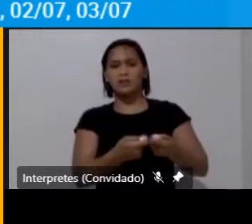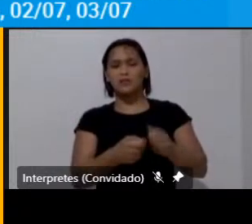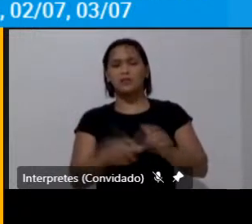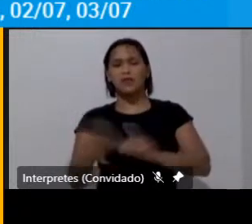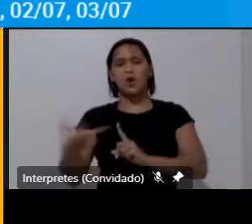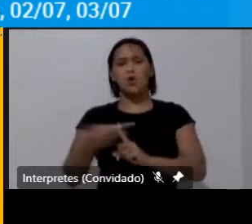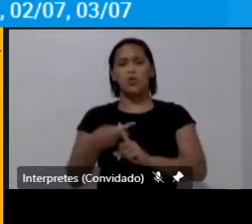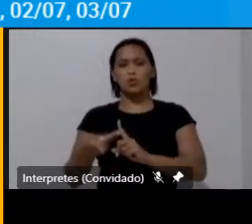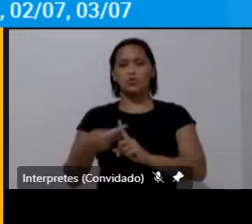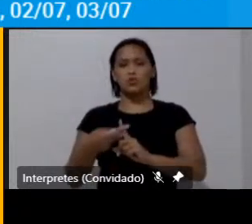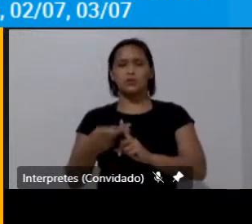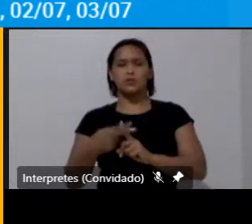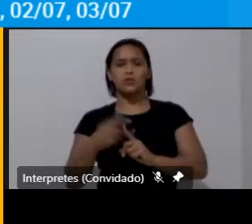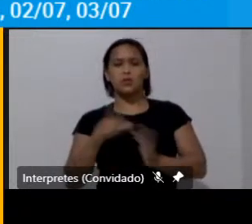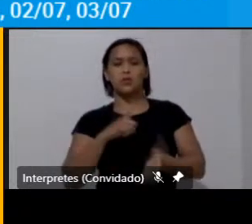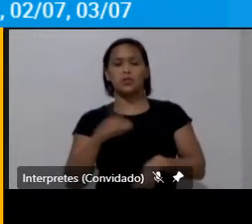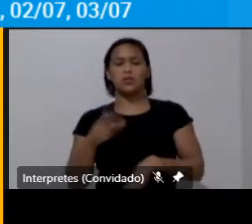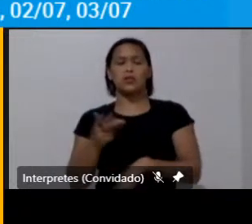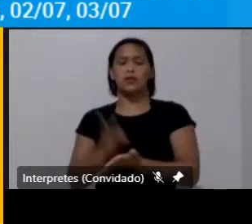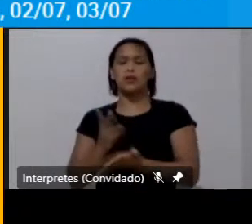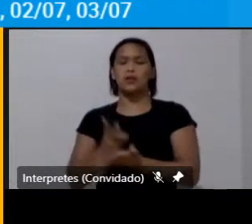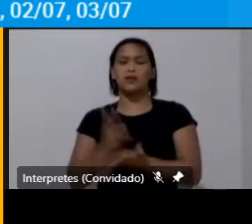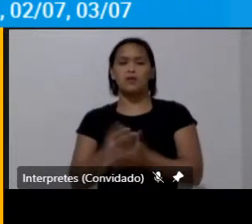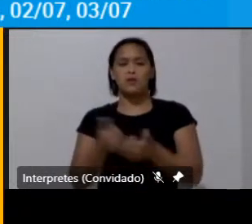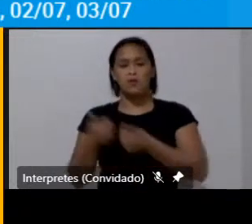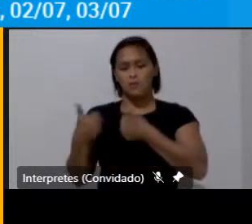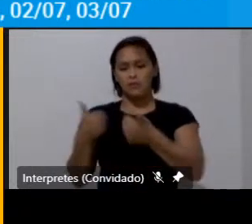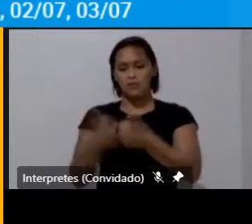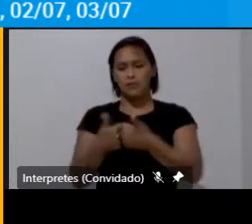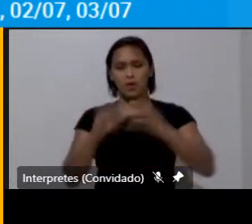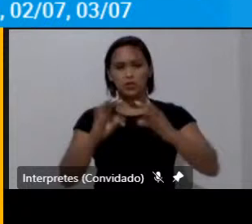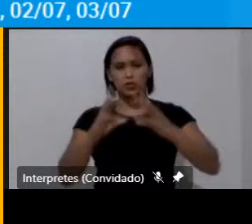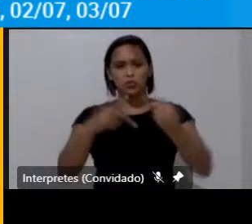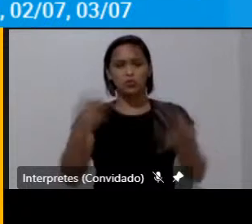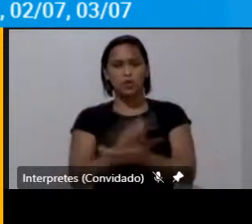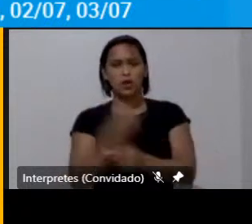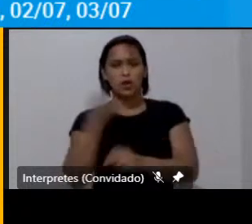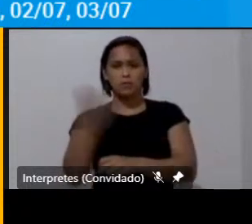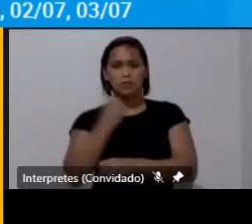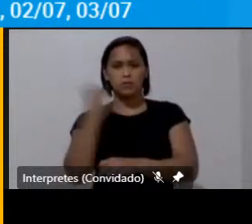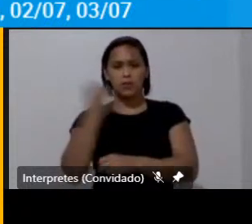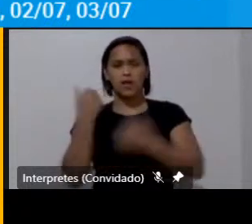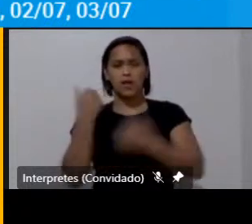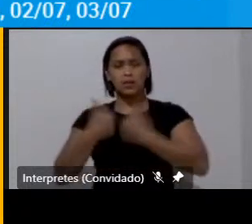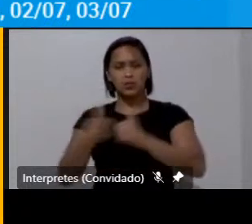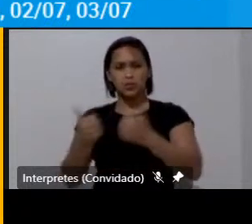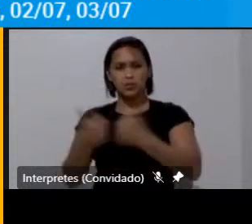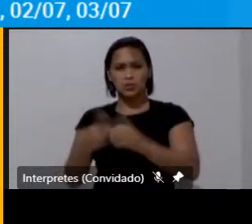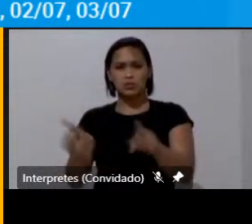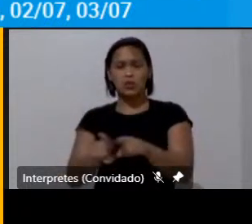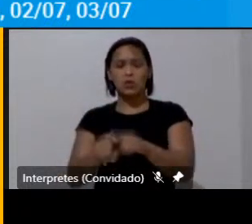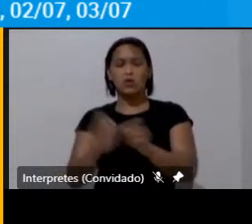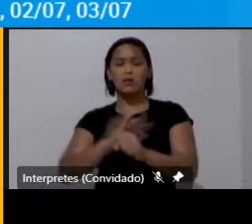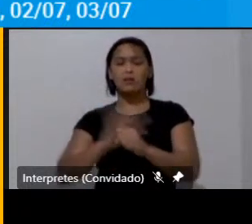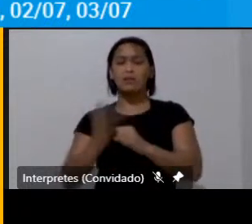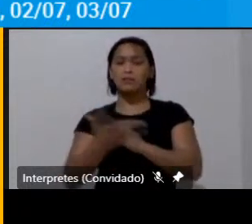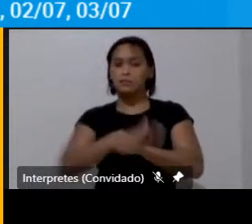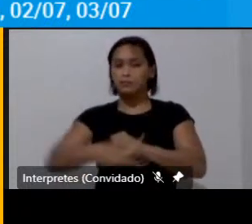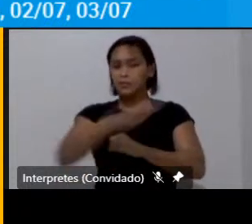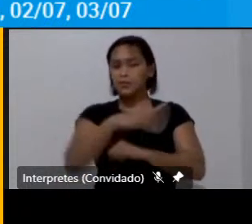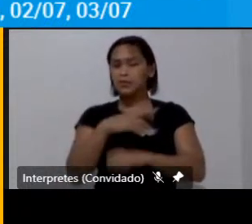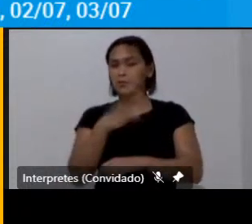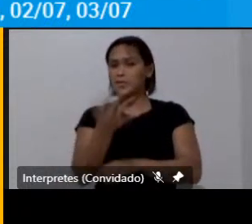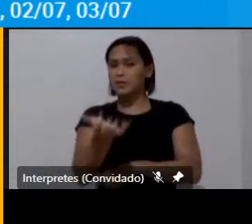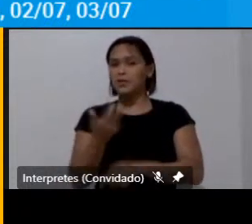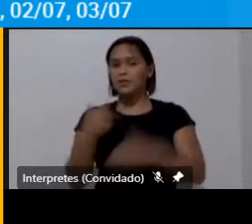Consumidor tem acompanhado a repercussão da crise do transporte por conta da pandemia e que eu quero